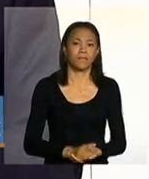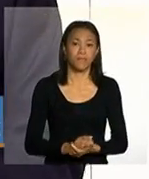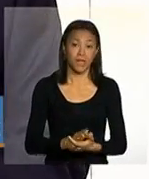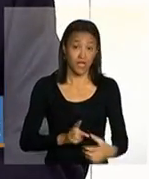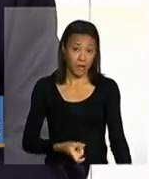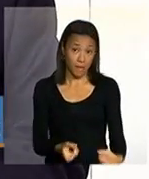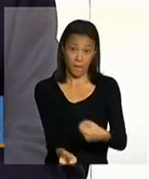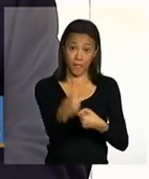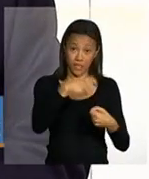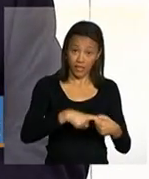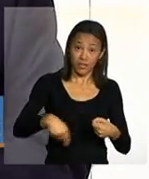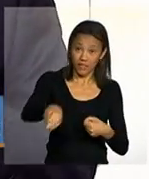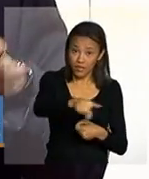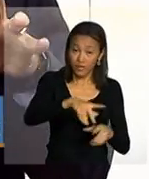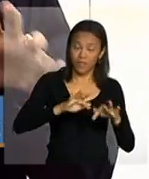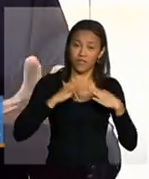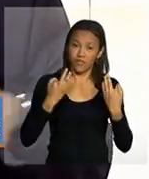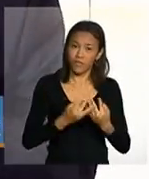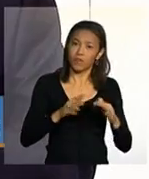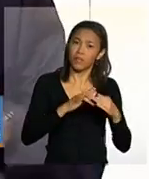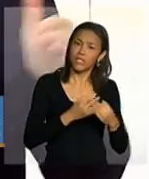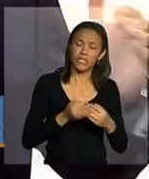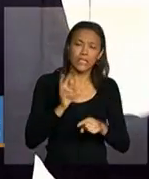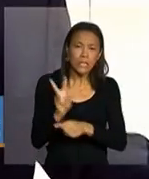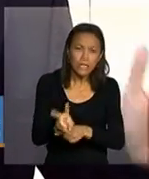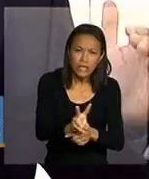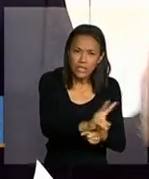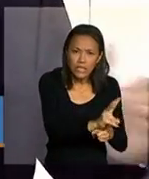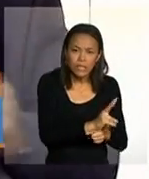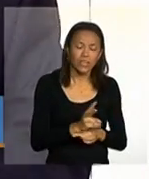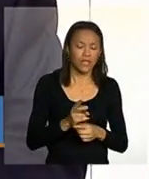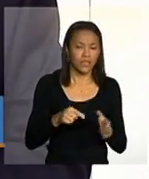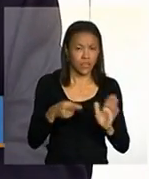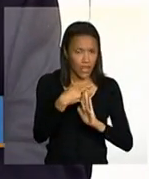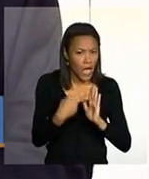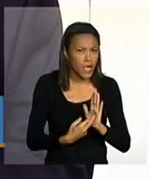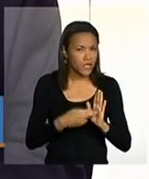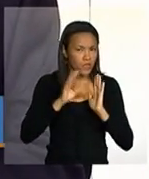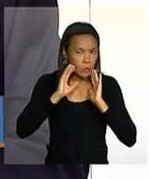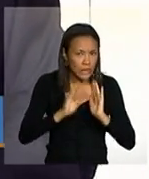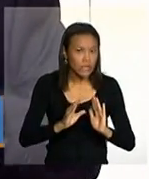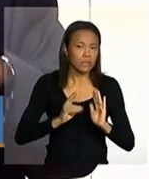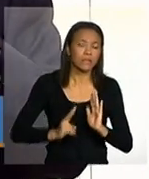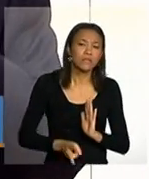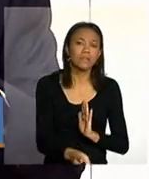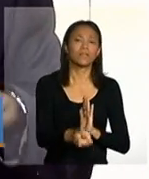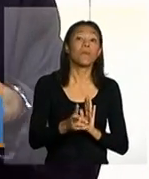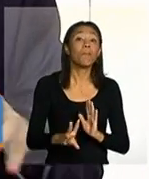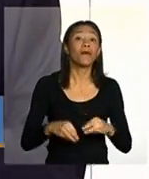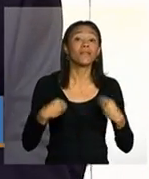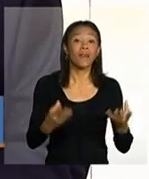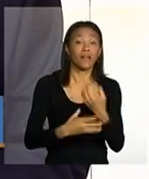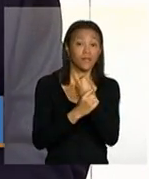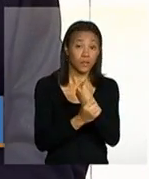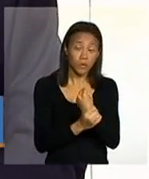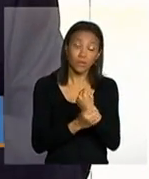parceira dessas famílias nesse acompanhamento das condicionalidades, nessas regras que foram aqui colocadas, para garantir a permanência dessas